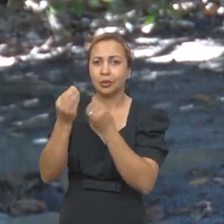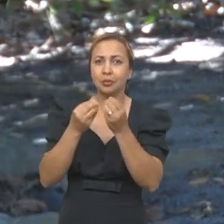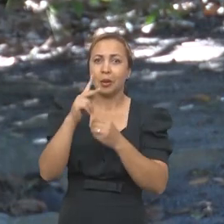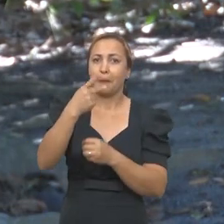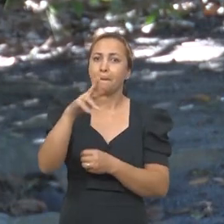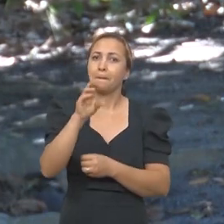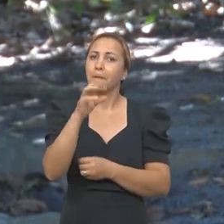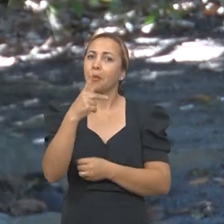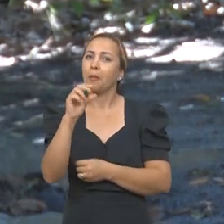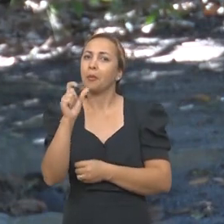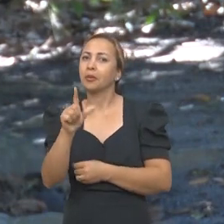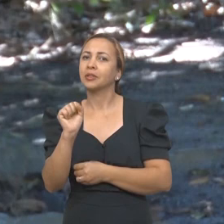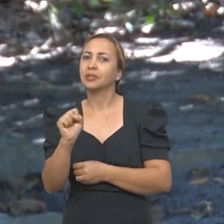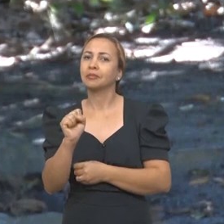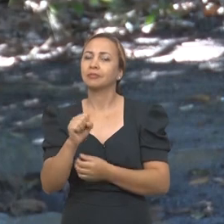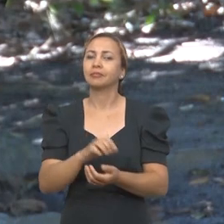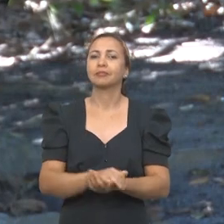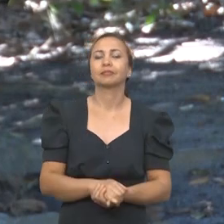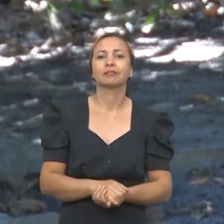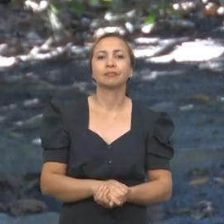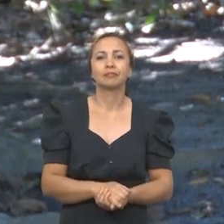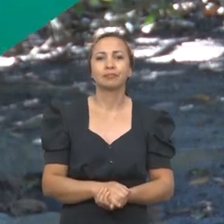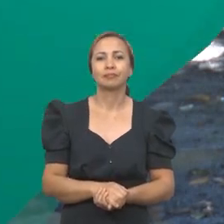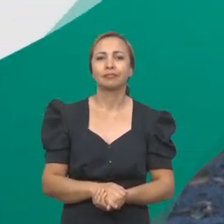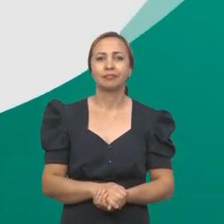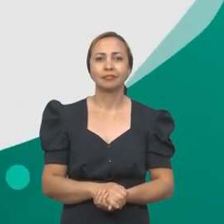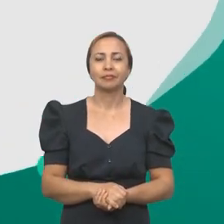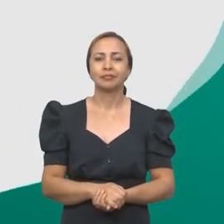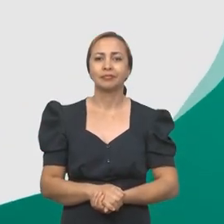estudar as funções dessa própolis vermelha.